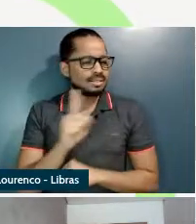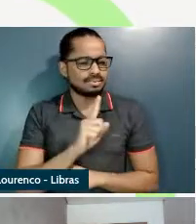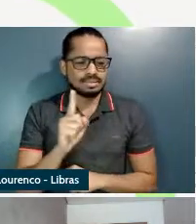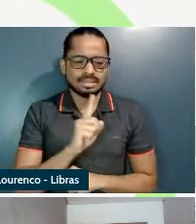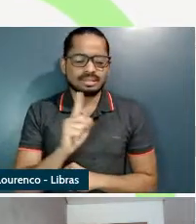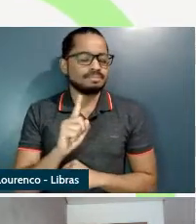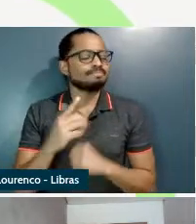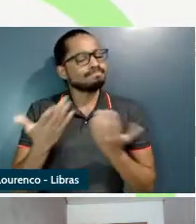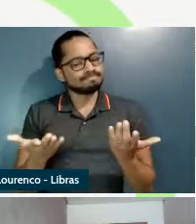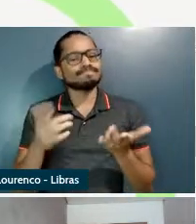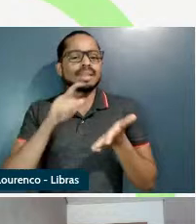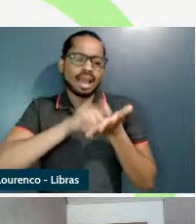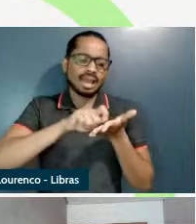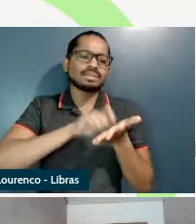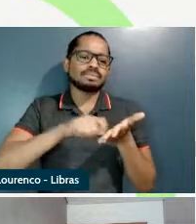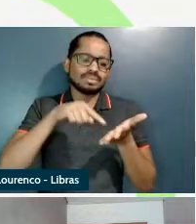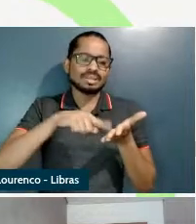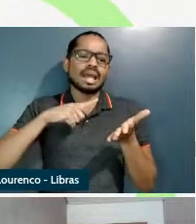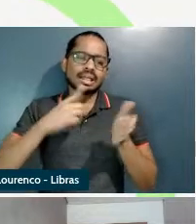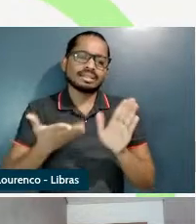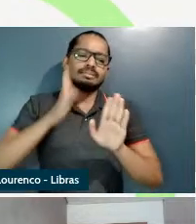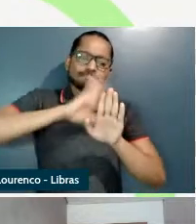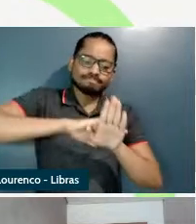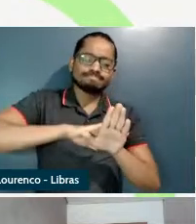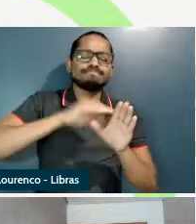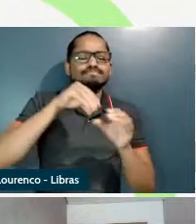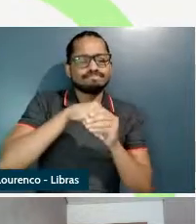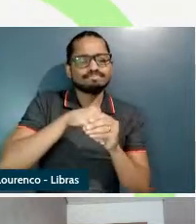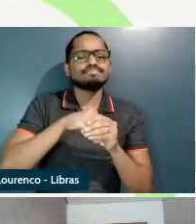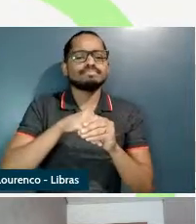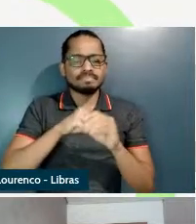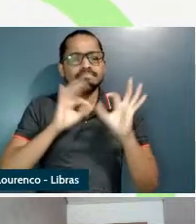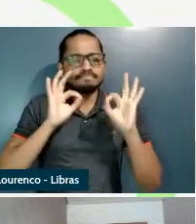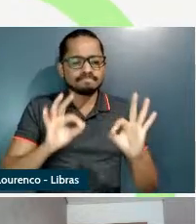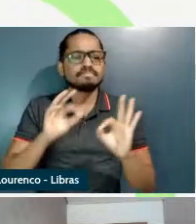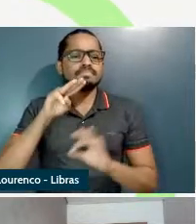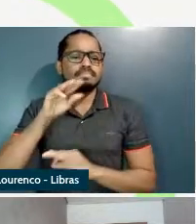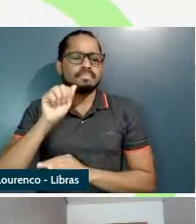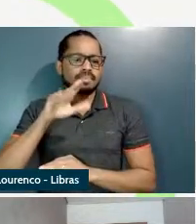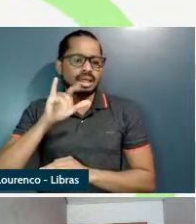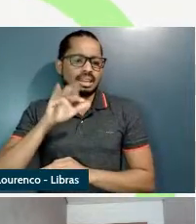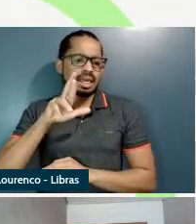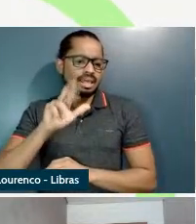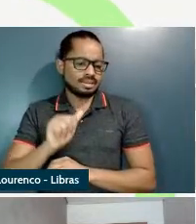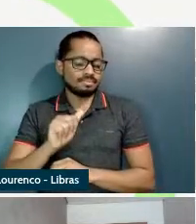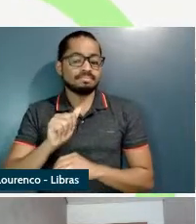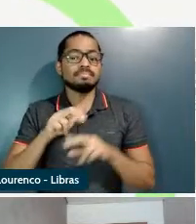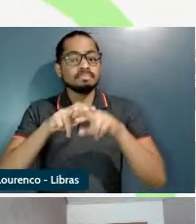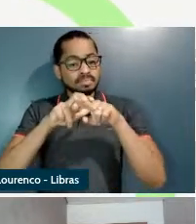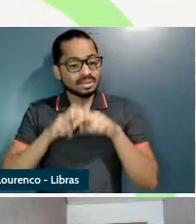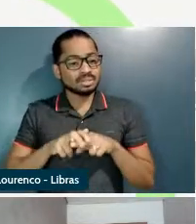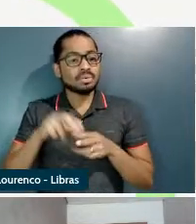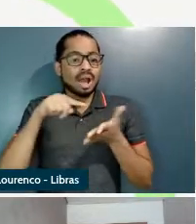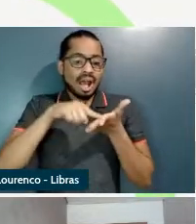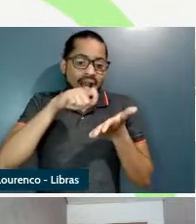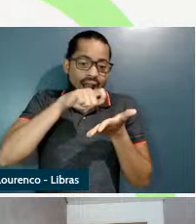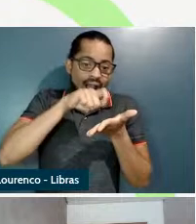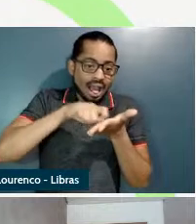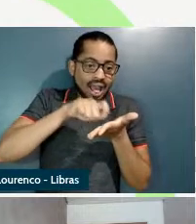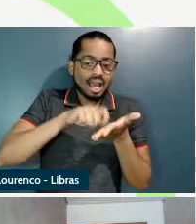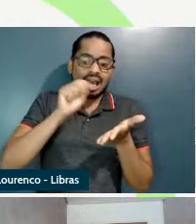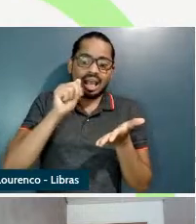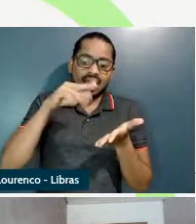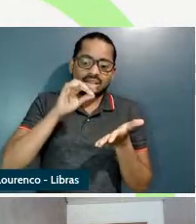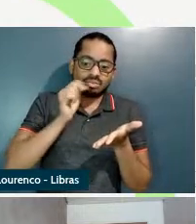além do componente de continência do componente semântico de continência então anotar deve ser uma ação realizada por meio de palavras